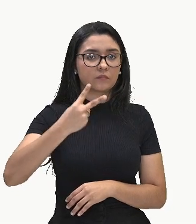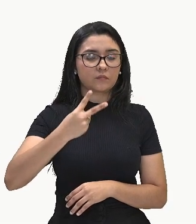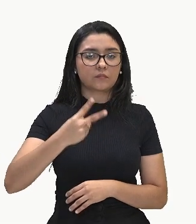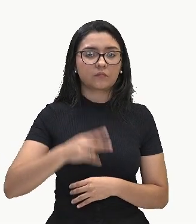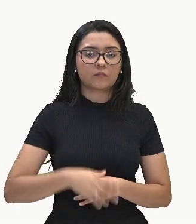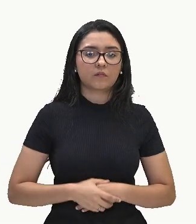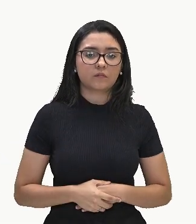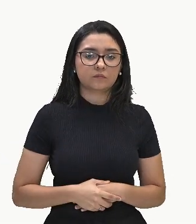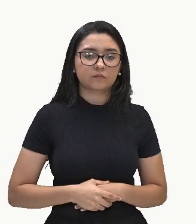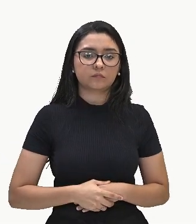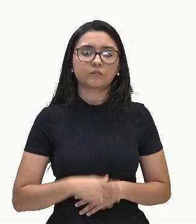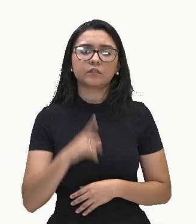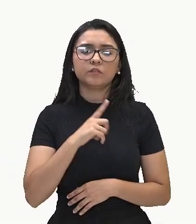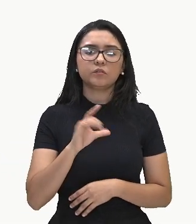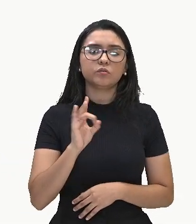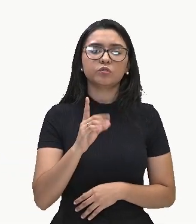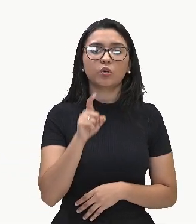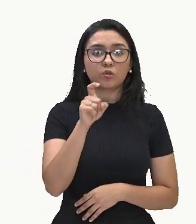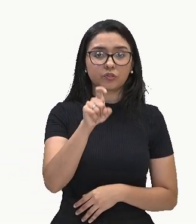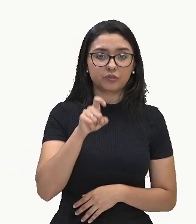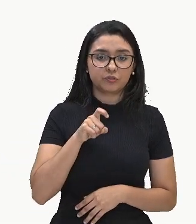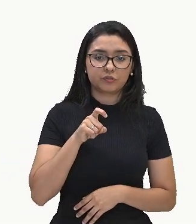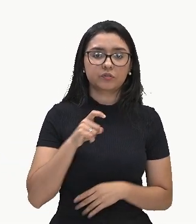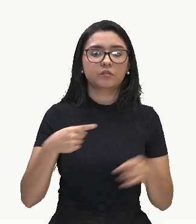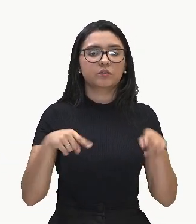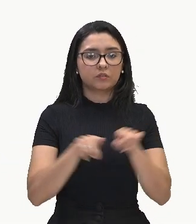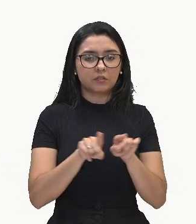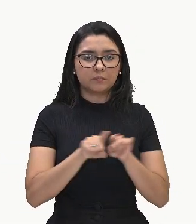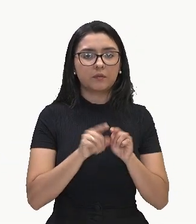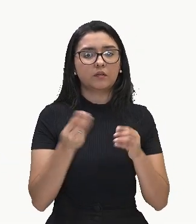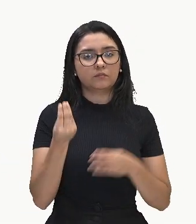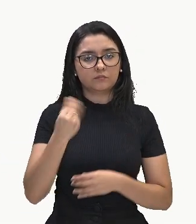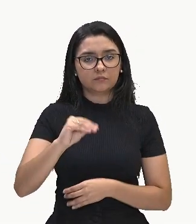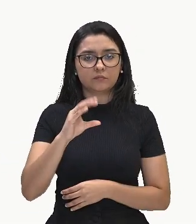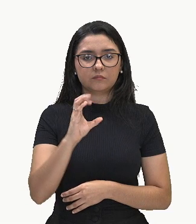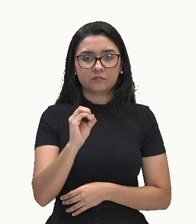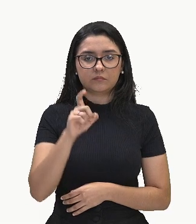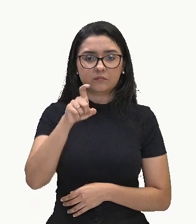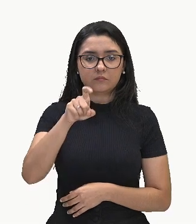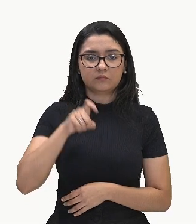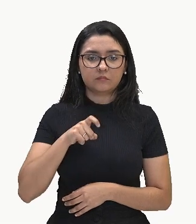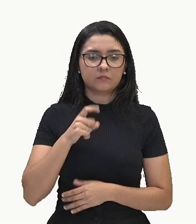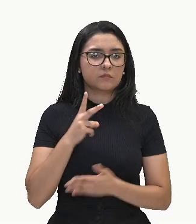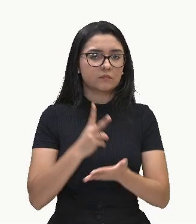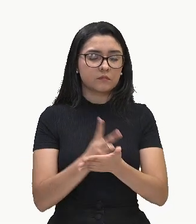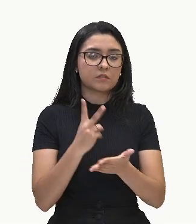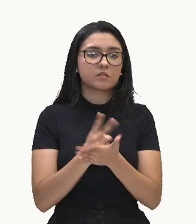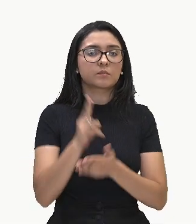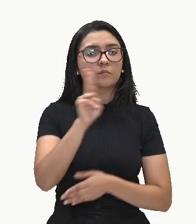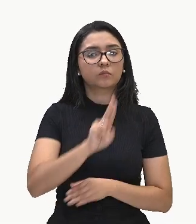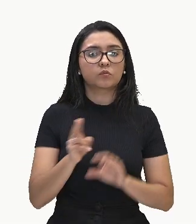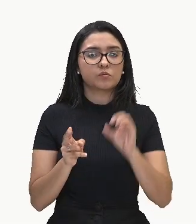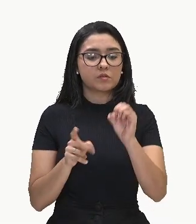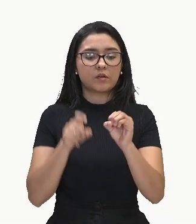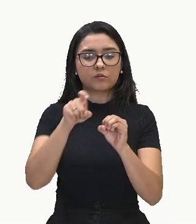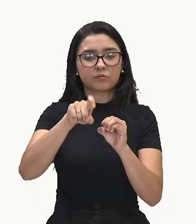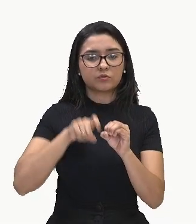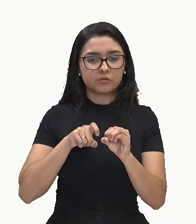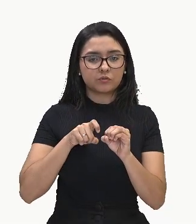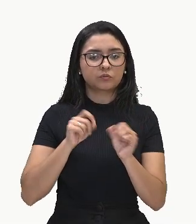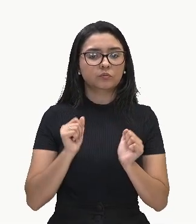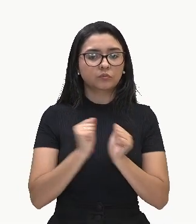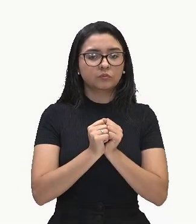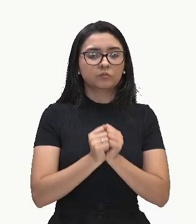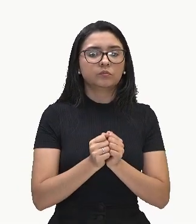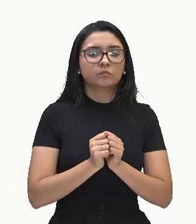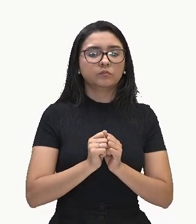Tem algum que é só X? Não. Então, também eu completo com coeficiente nulo. Sempre com um zero ali na frente. E depois eu venho